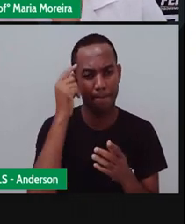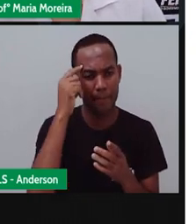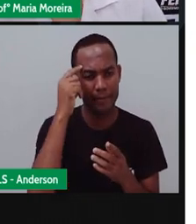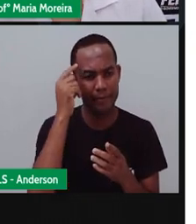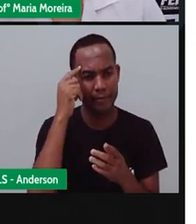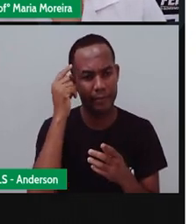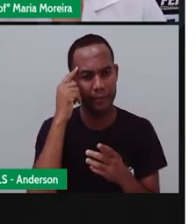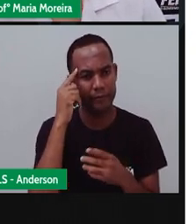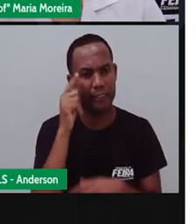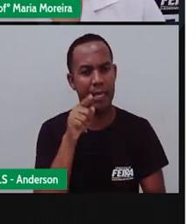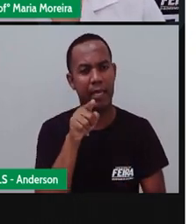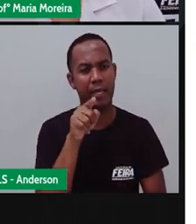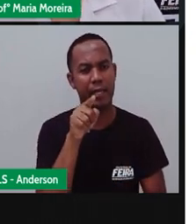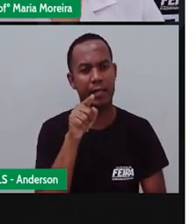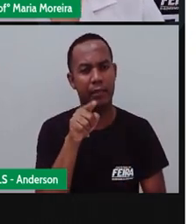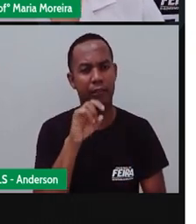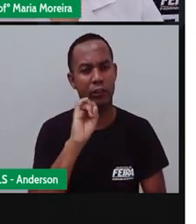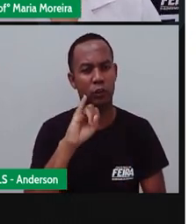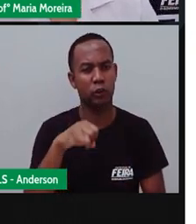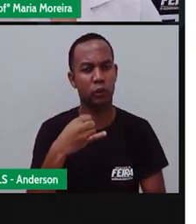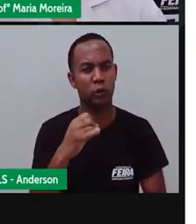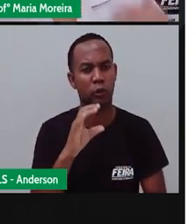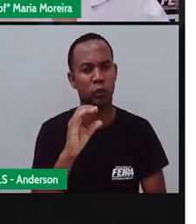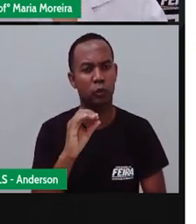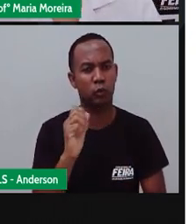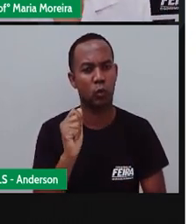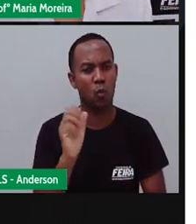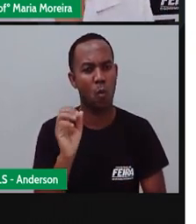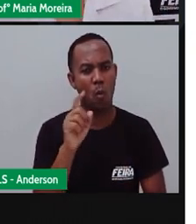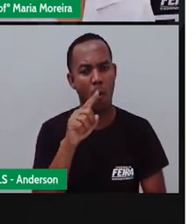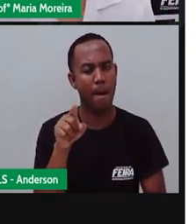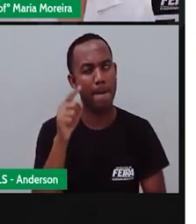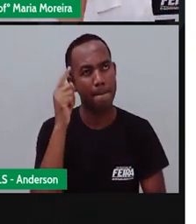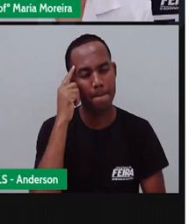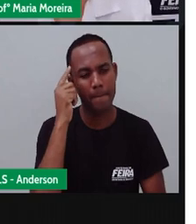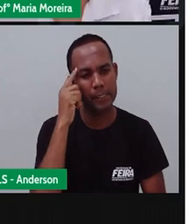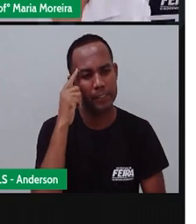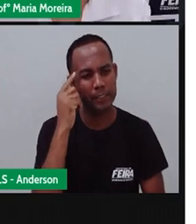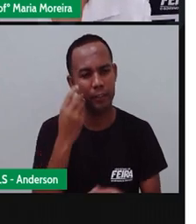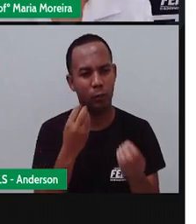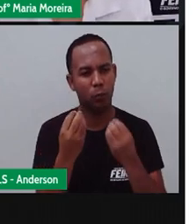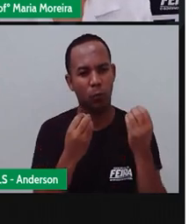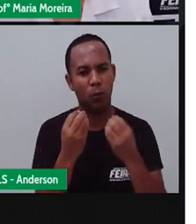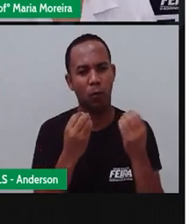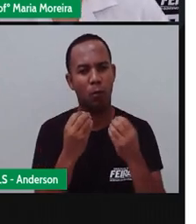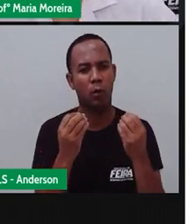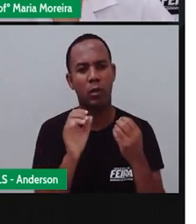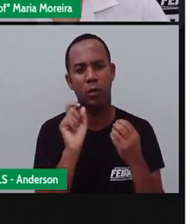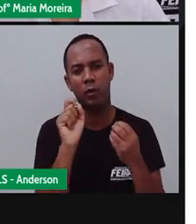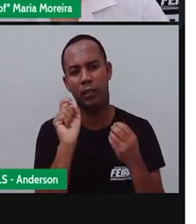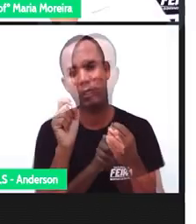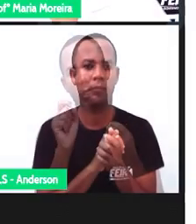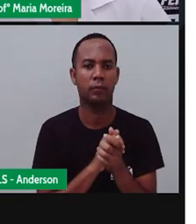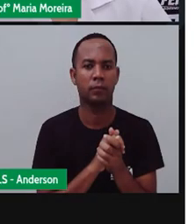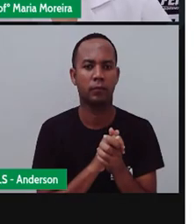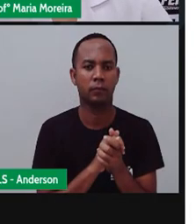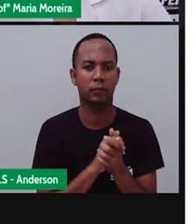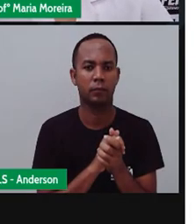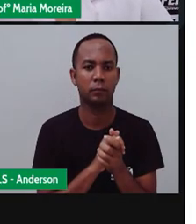e se João tivesse, né? Pensado, ou se soubesse já sobre alguma dessas coisas.